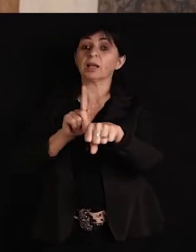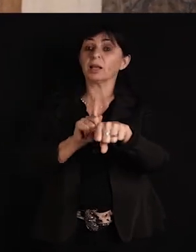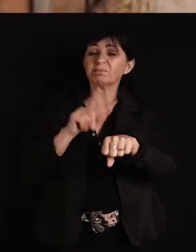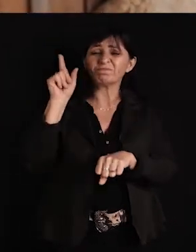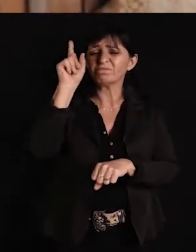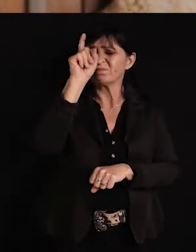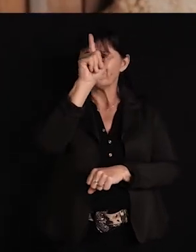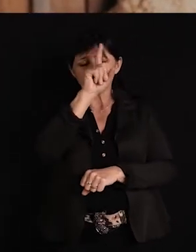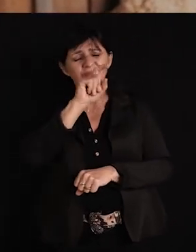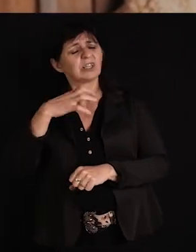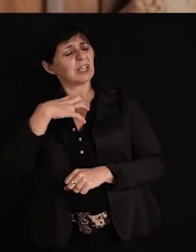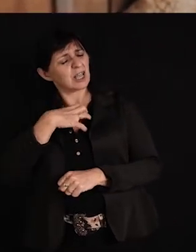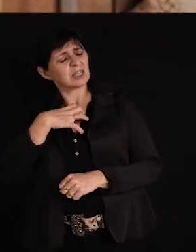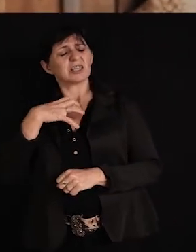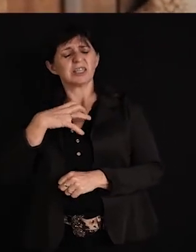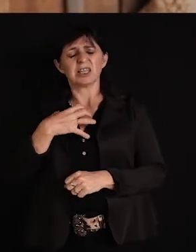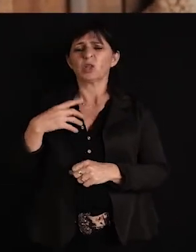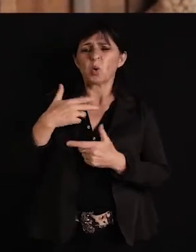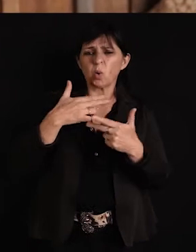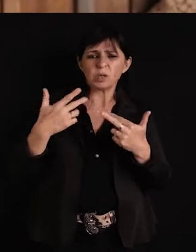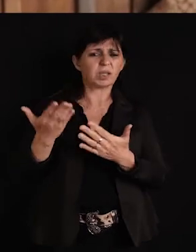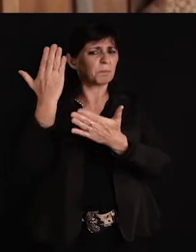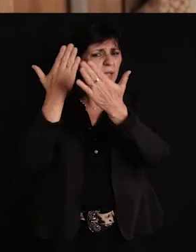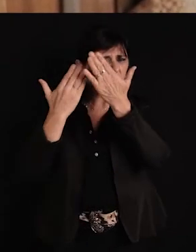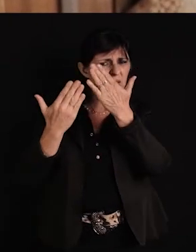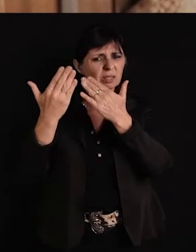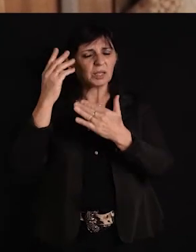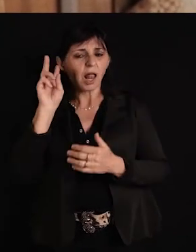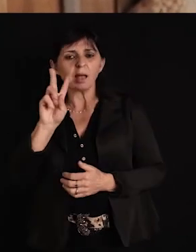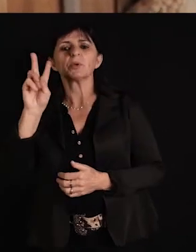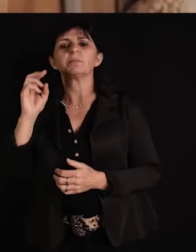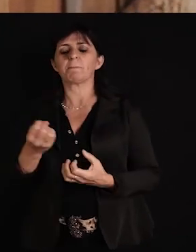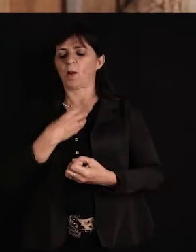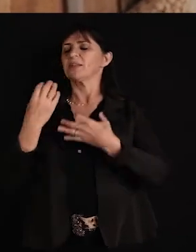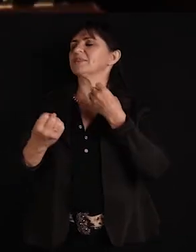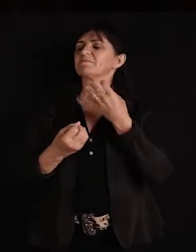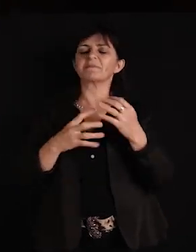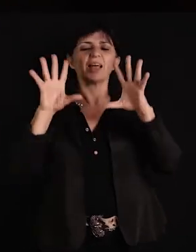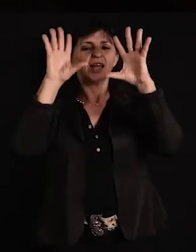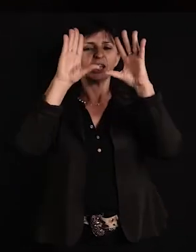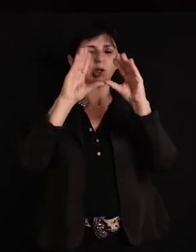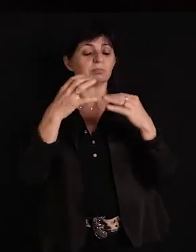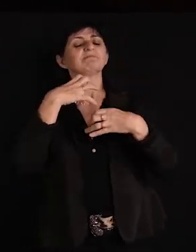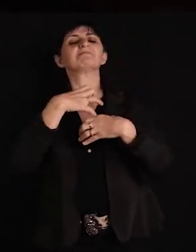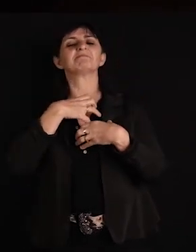nessas horas doloridas de recorde, Eu me emborracho de cantigas e poesias. E nessas noites quando me sinto ao